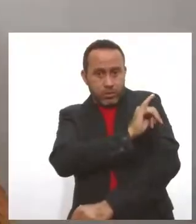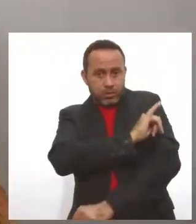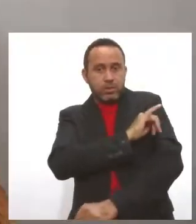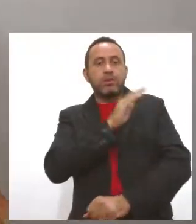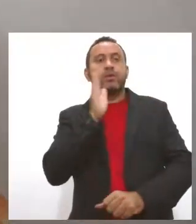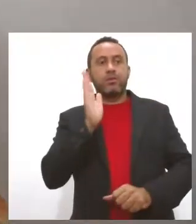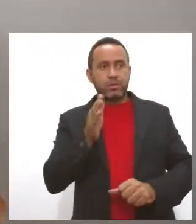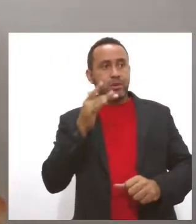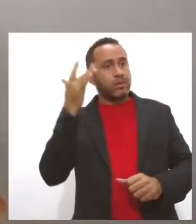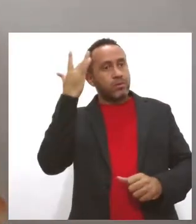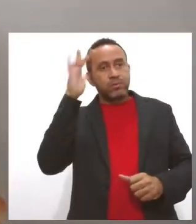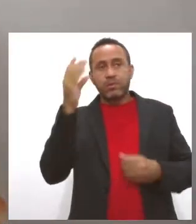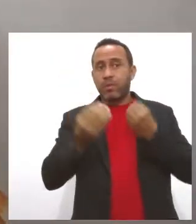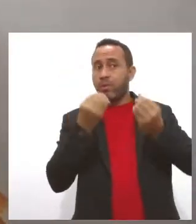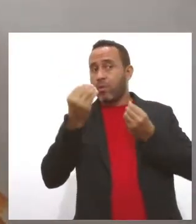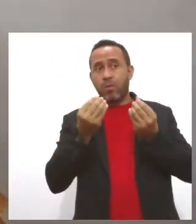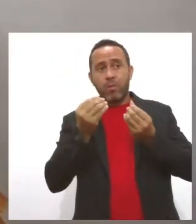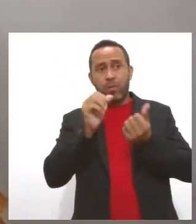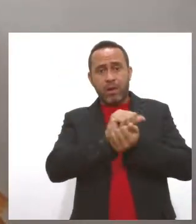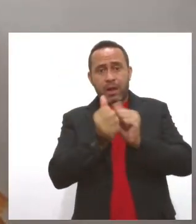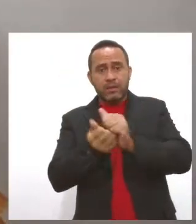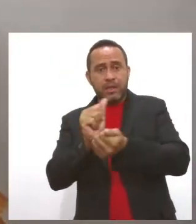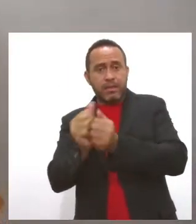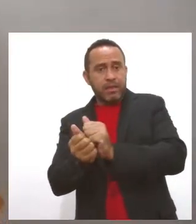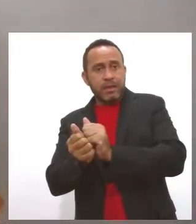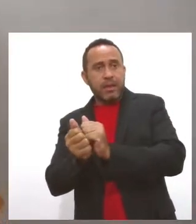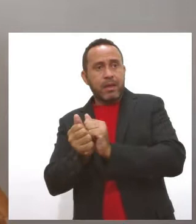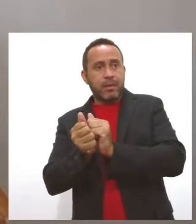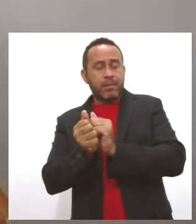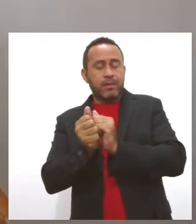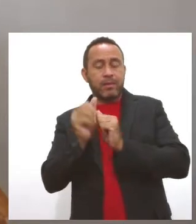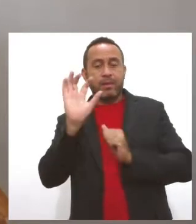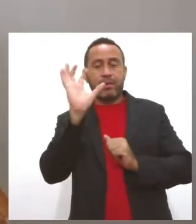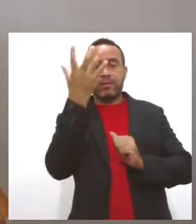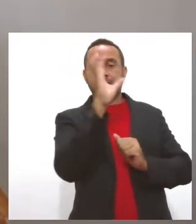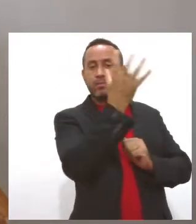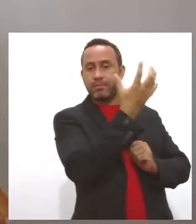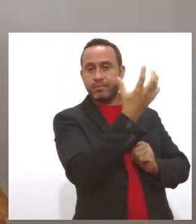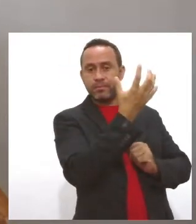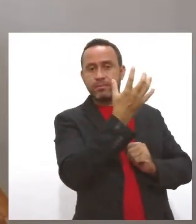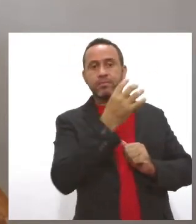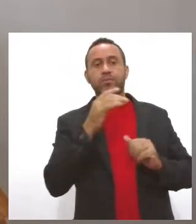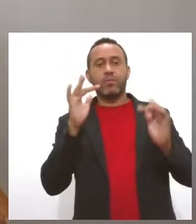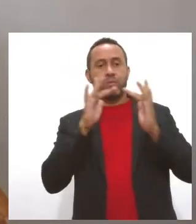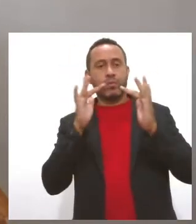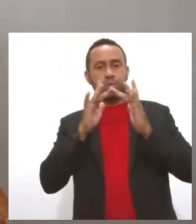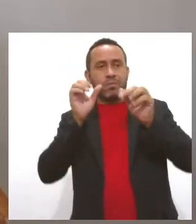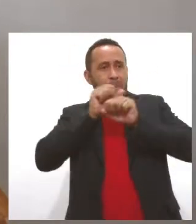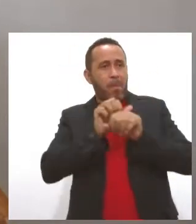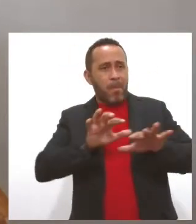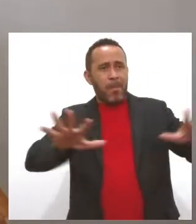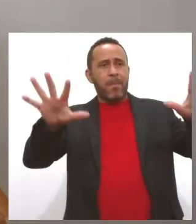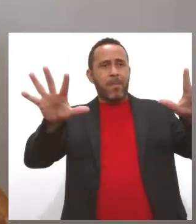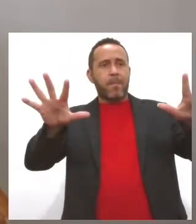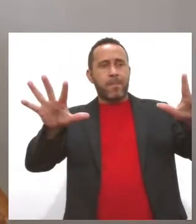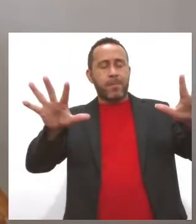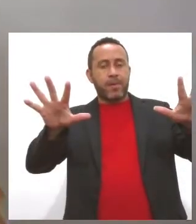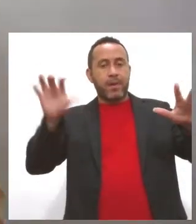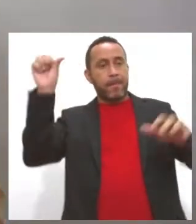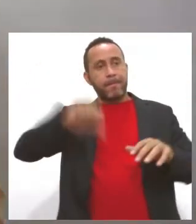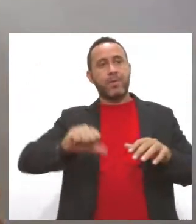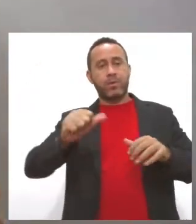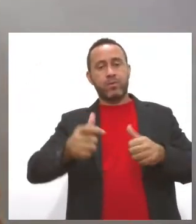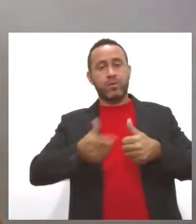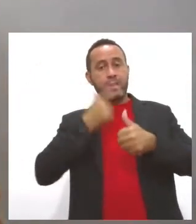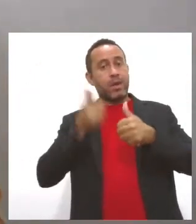gente não sabe como é que ela se comporta. A infecção por ela é muito maior. O contágio dela é muito maior que o da Covid-19. da